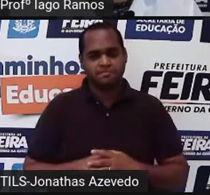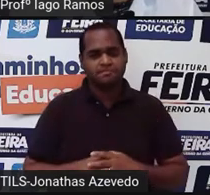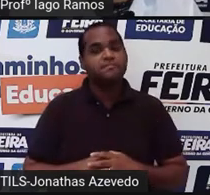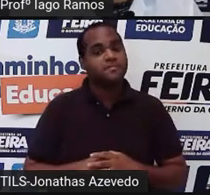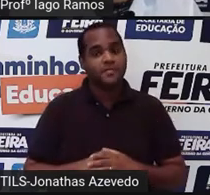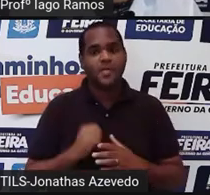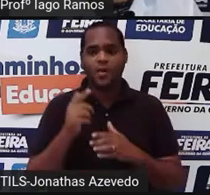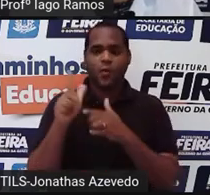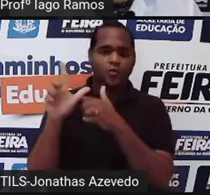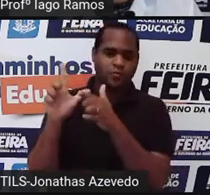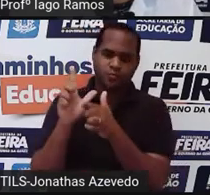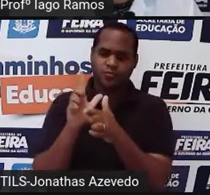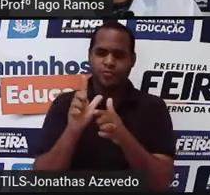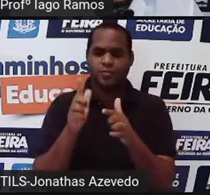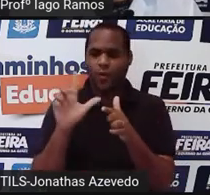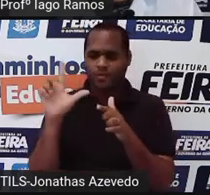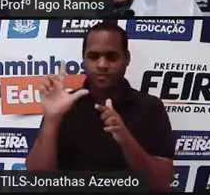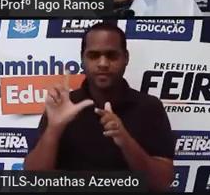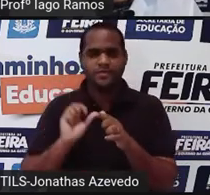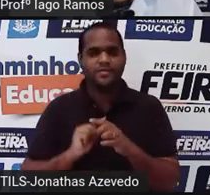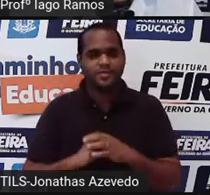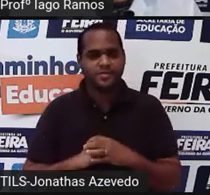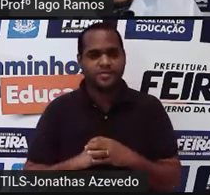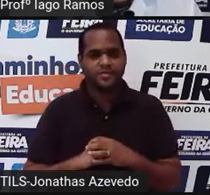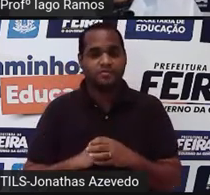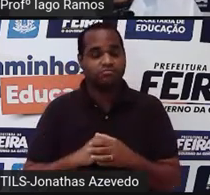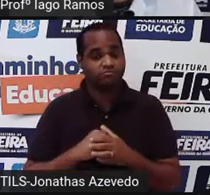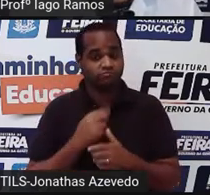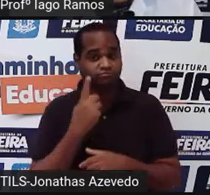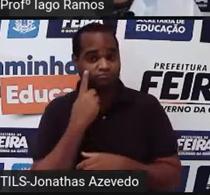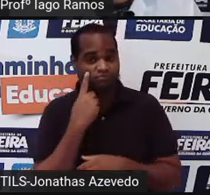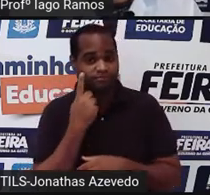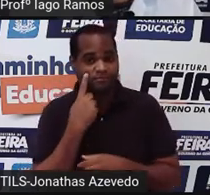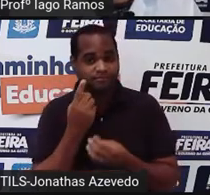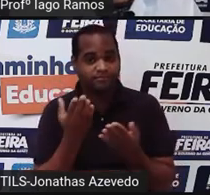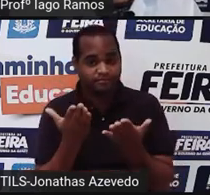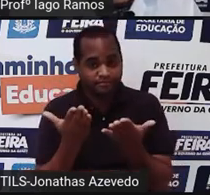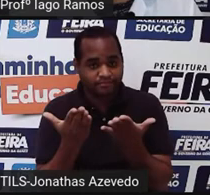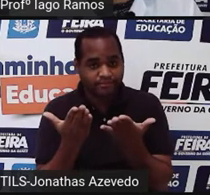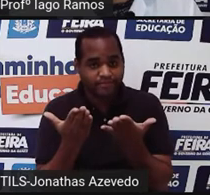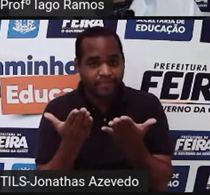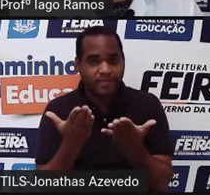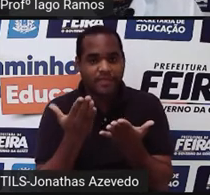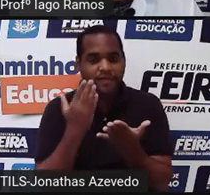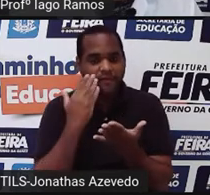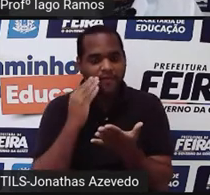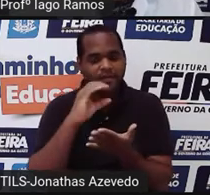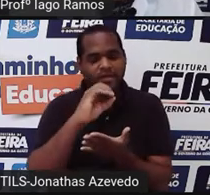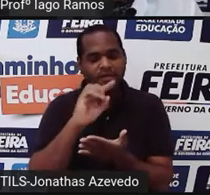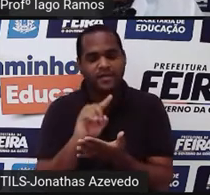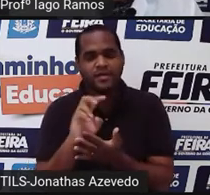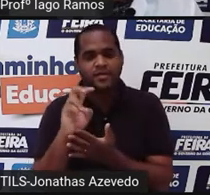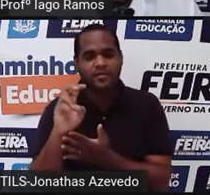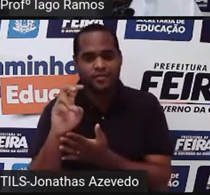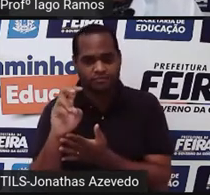É, vamos outro, outro caso, né? Mais uma situação aqui, mais um exemplo. Esse número decimal, zero vírgula cinco elevado a